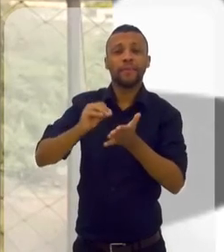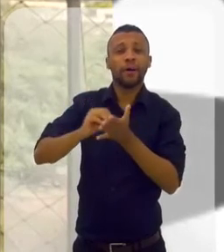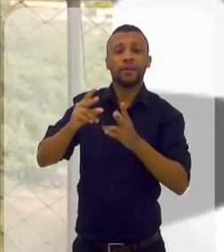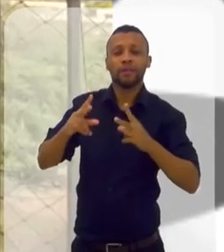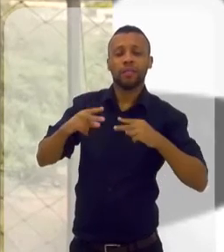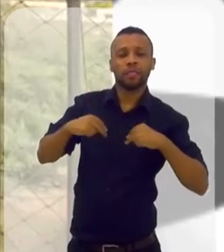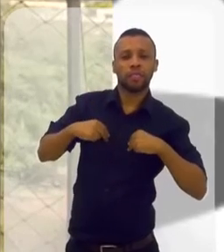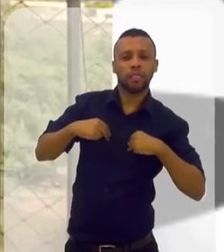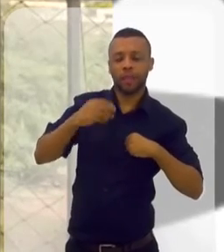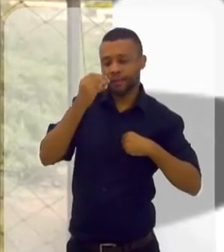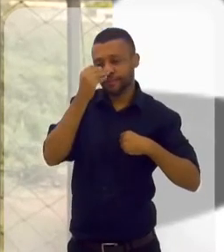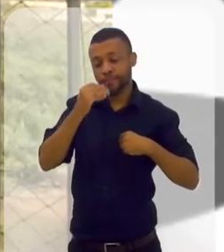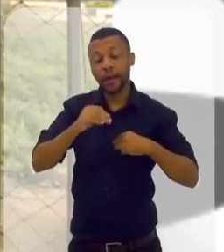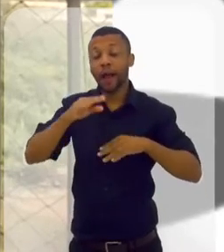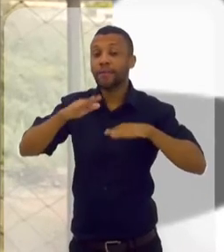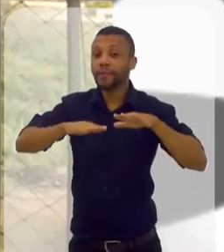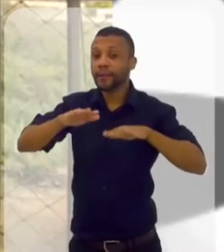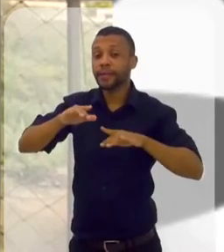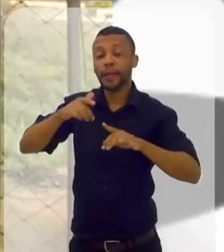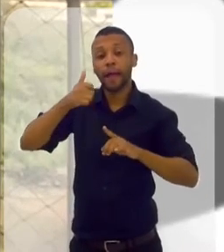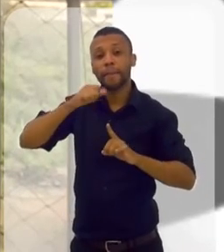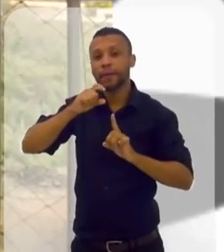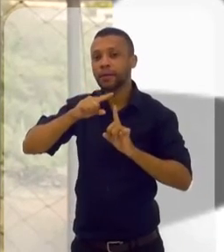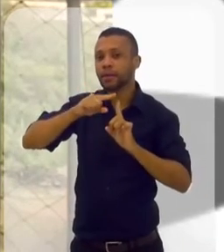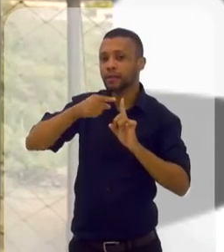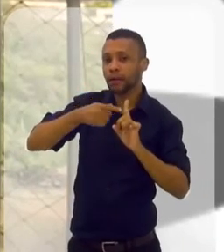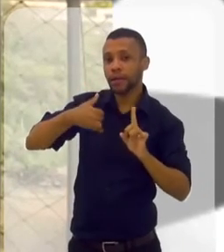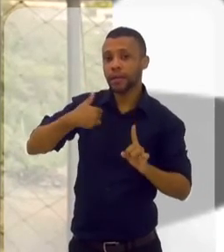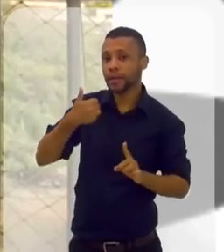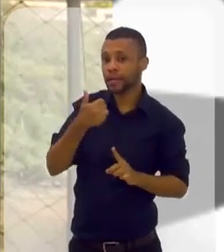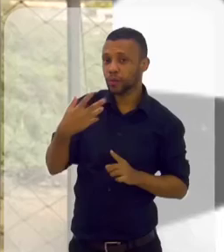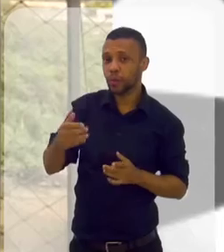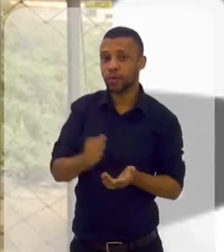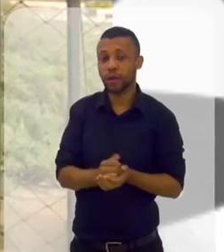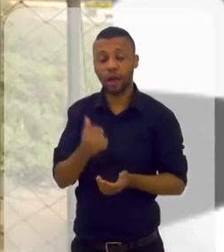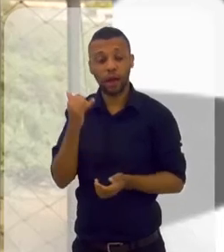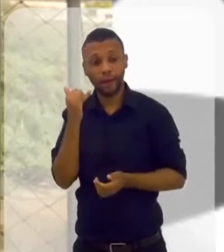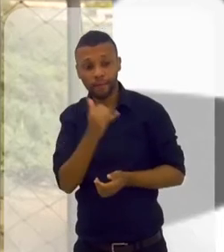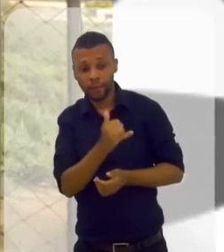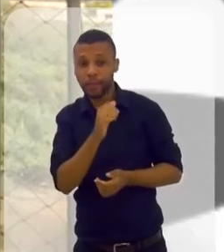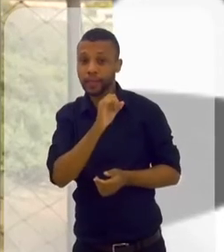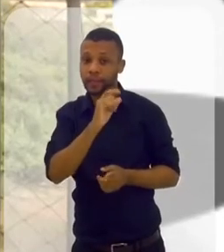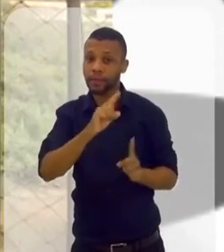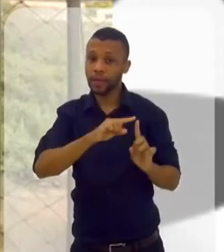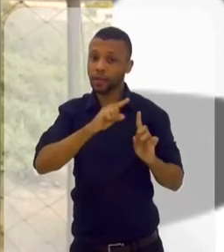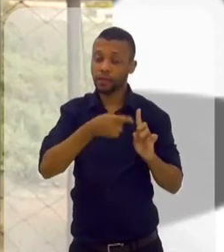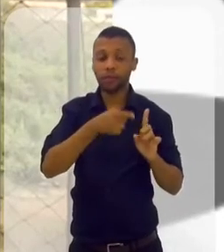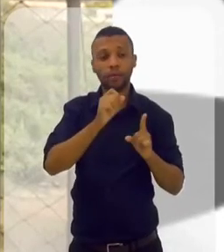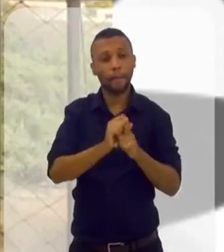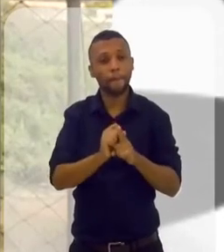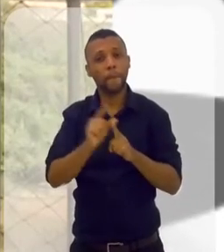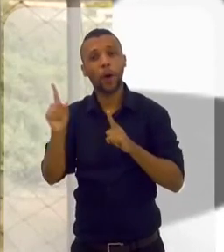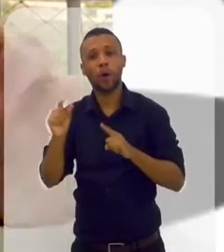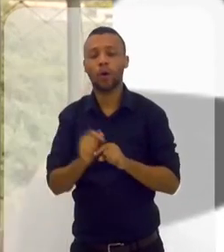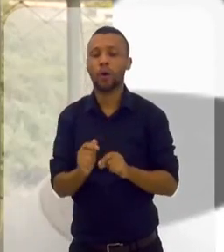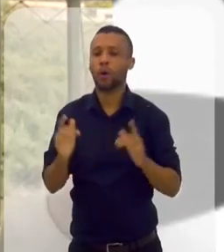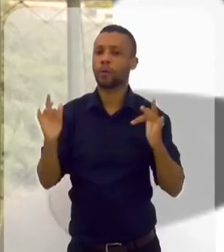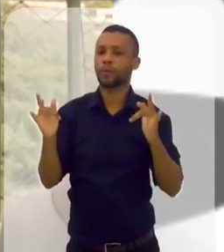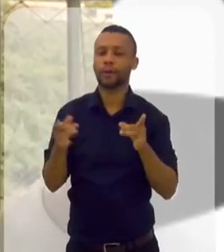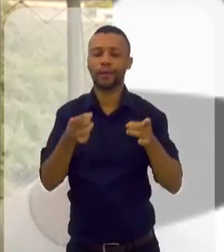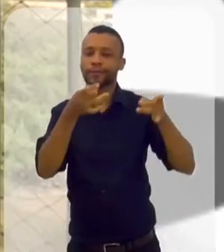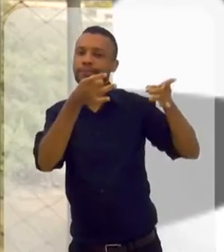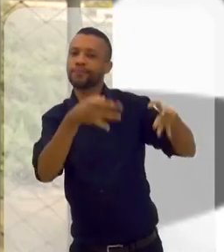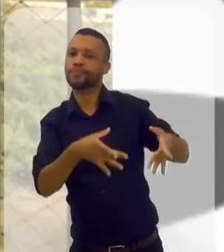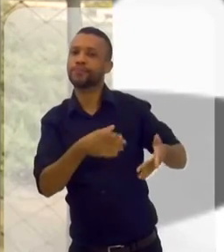injeição, vêm da barriga. Às vezes a mãe engravida com 14 anos, o pai fala, se você engravidar, eu te põe pra fora. O namorado